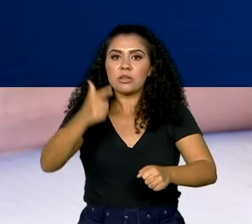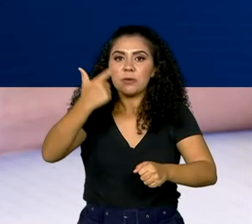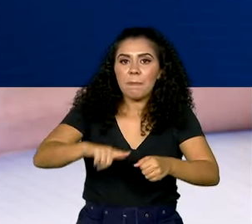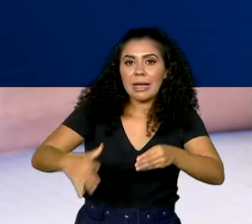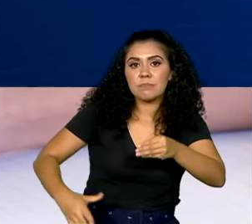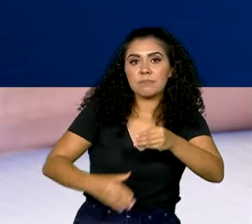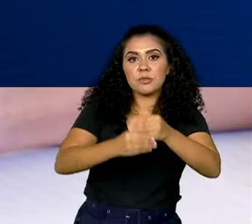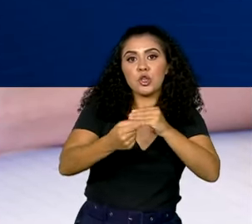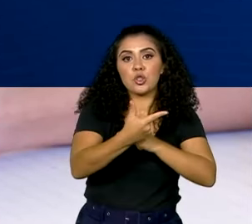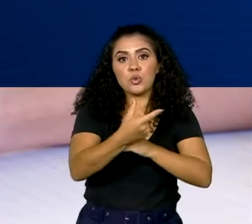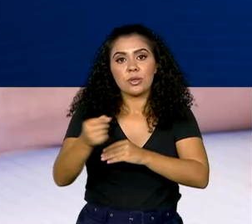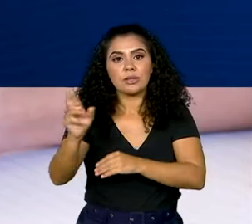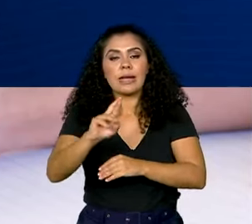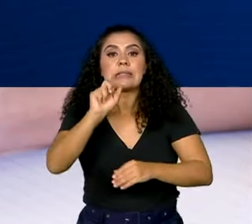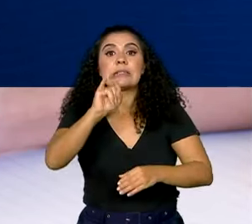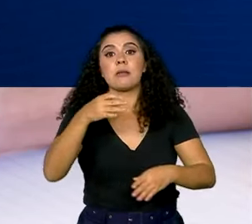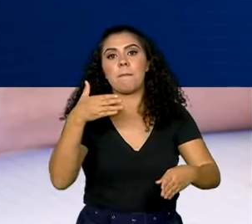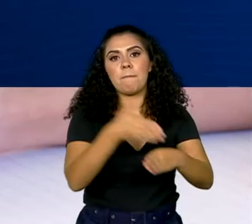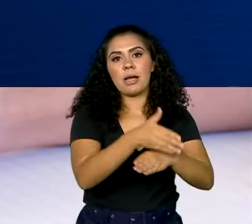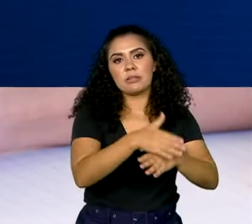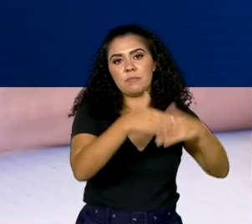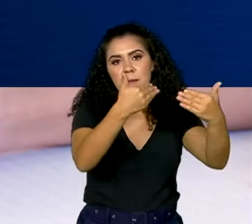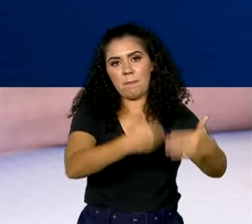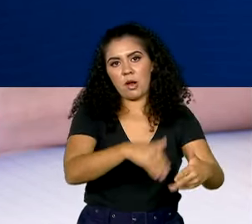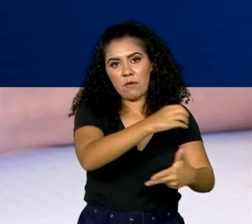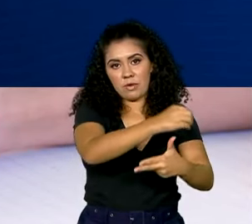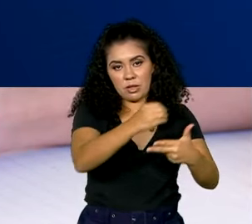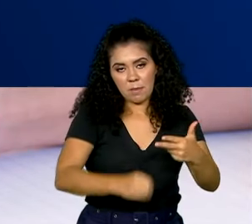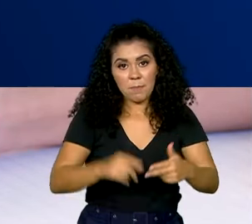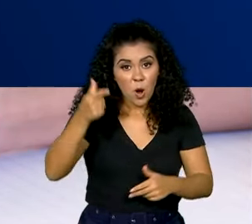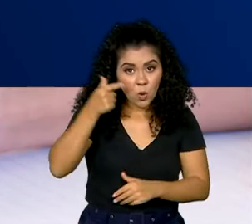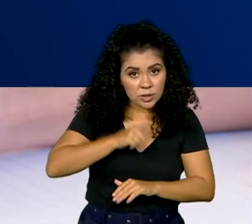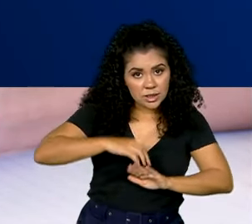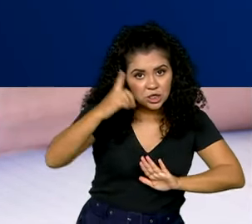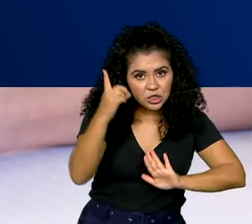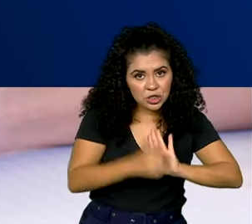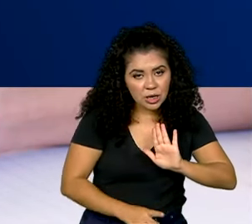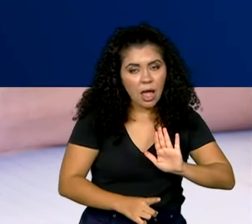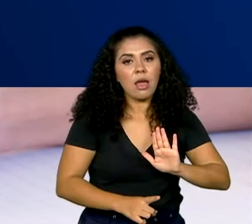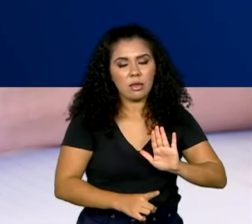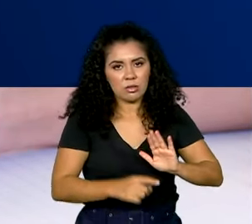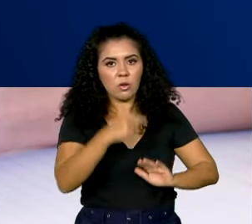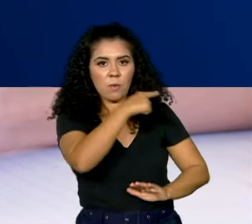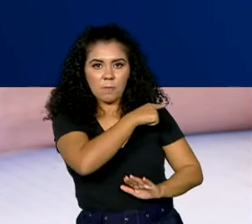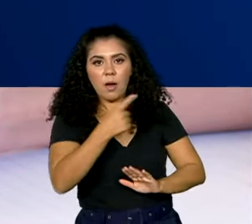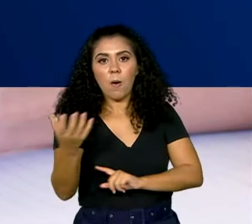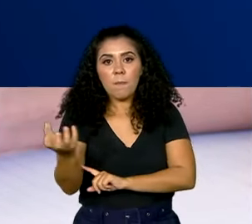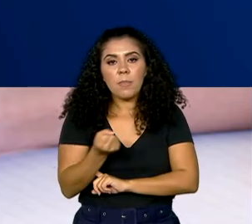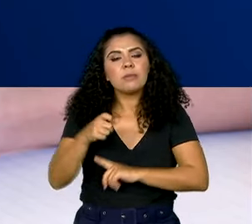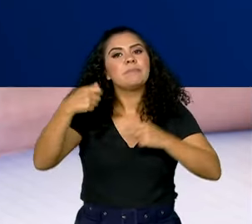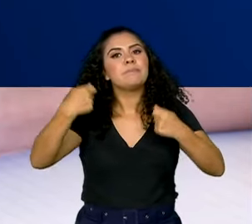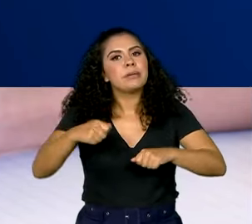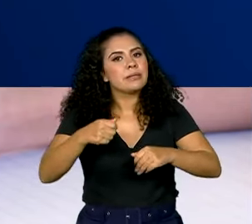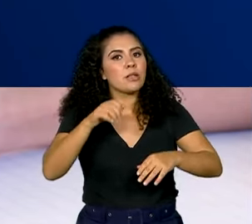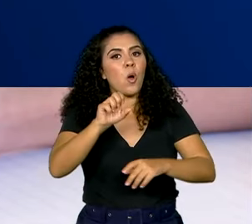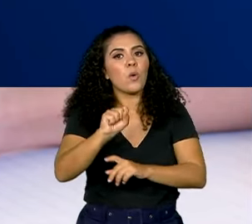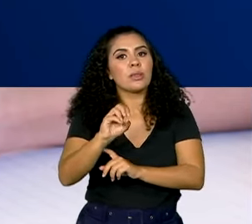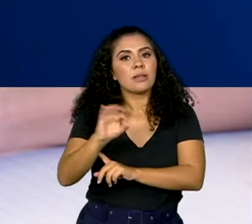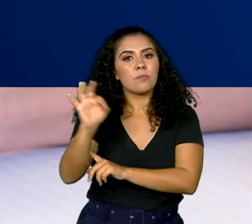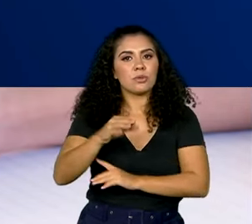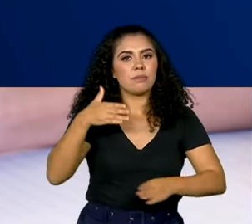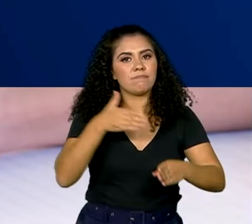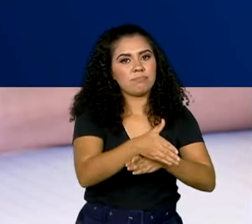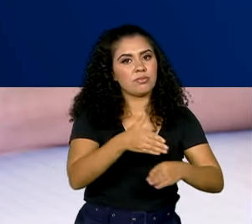se participar do Enem. Para ter direito ao benefício, o estudante deve frequentar pelo menos 80% das